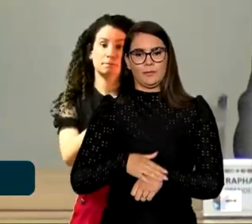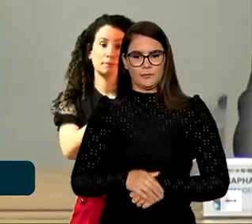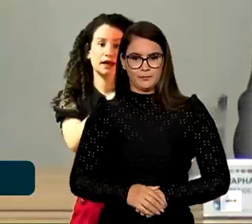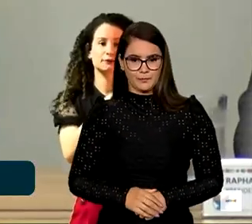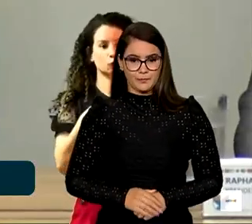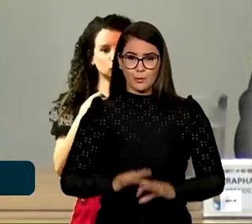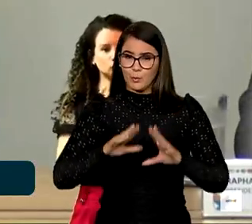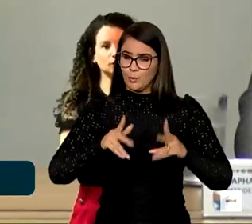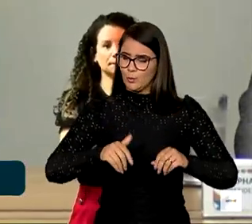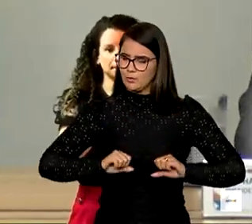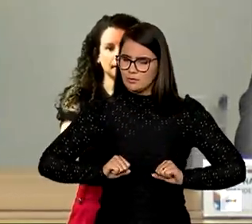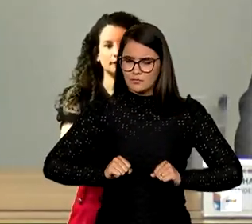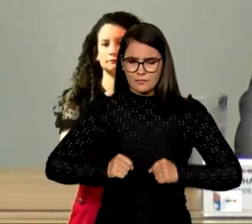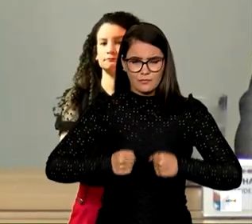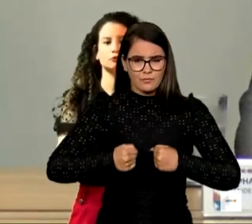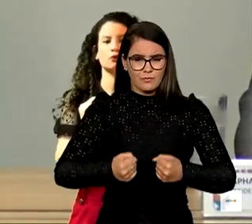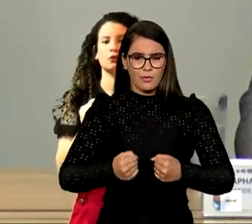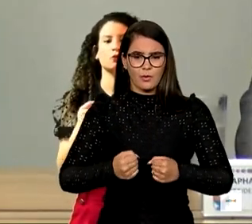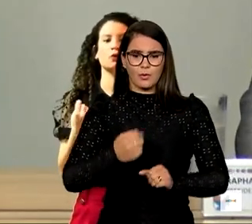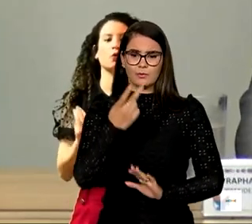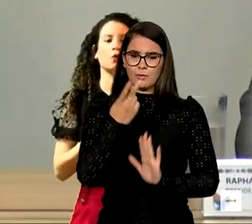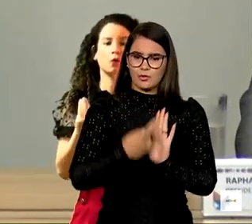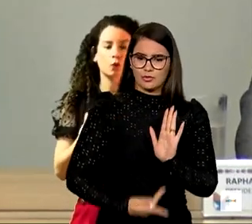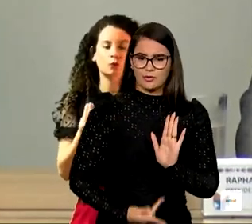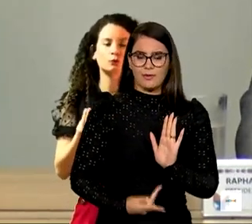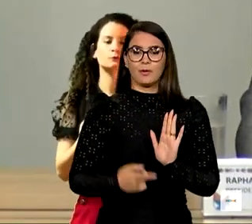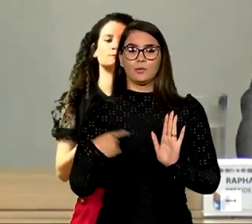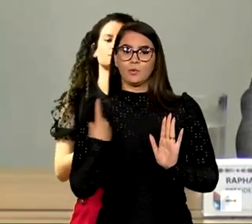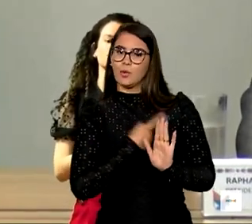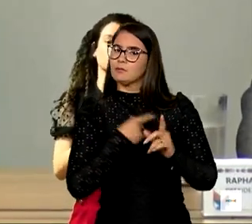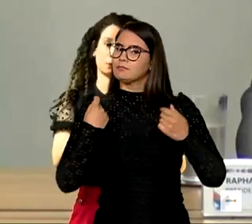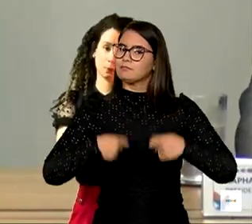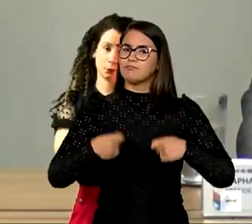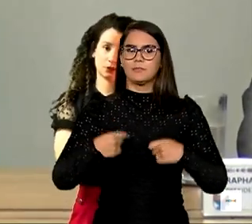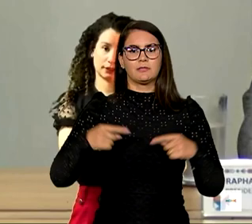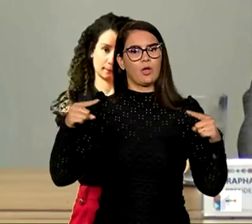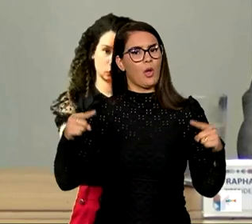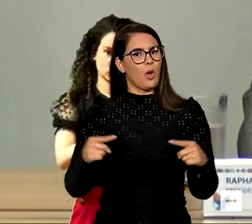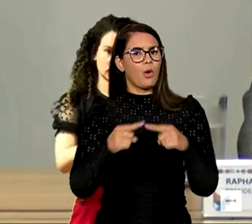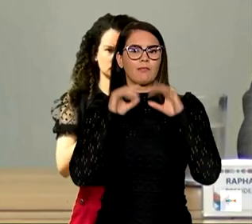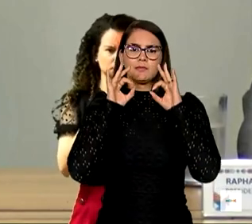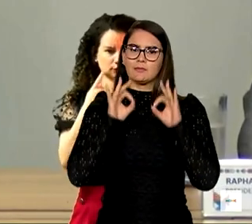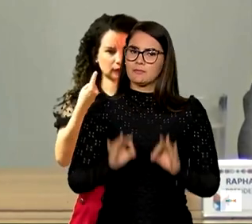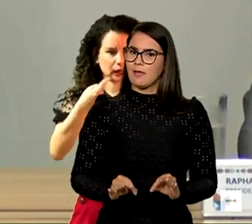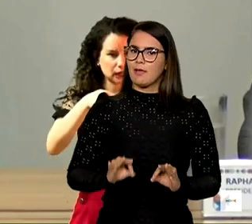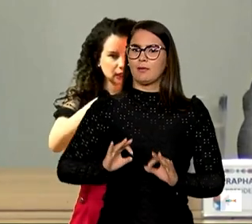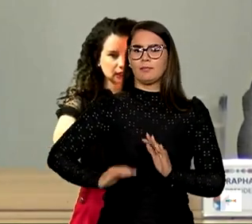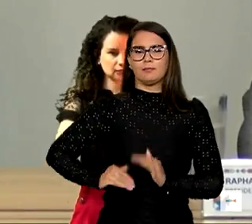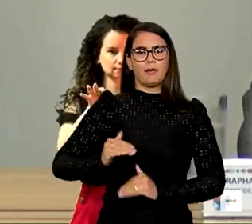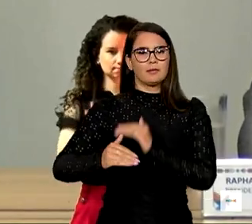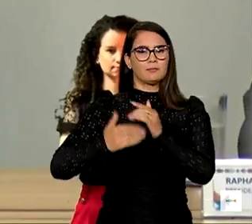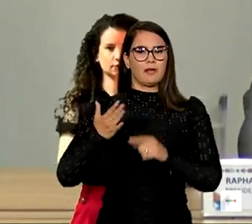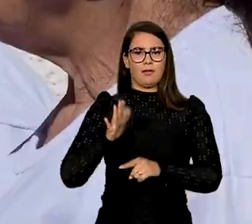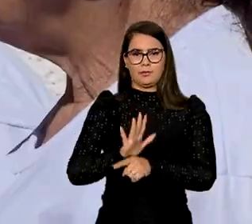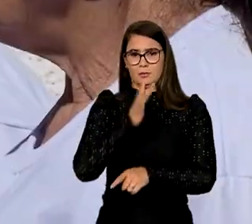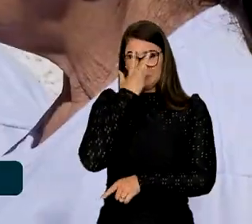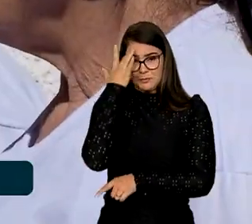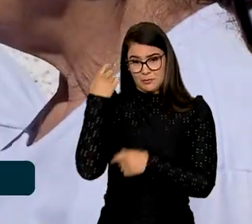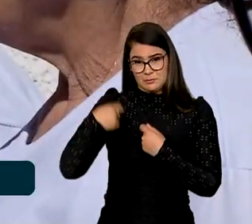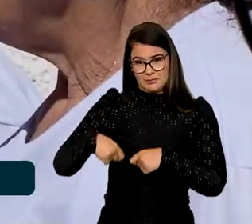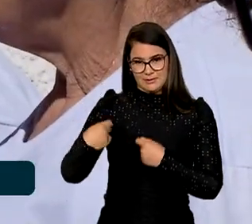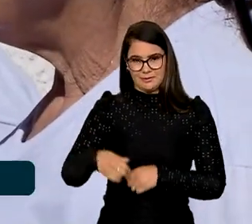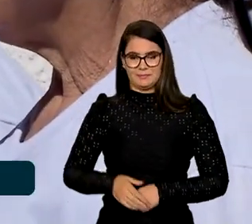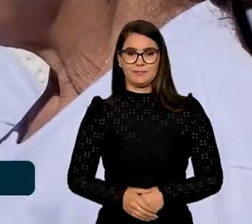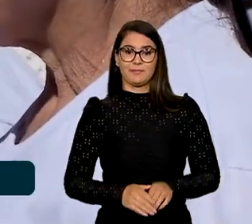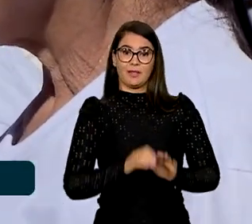Todos os nossos esforços, todos os nossos programas e projetos têm que estar alinhados para cada vez mais ajudar quem precisa mais. O